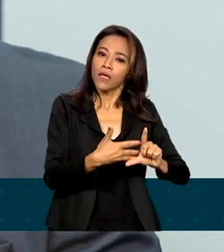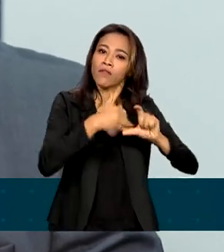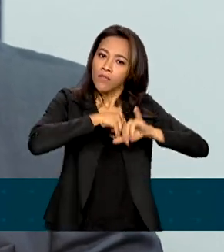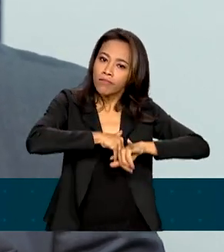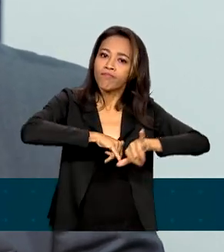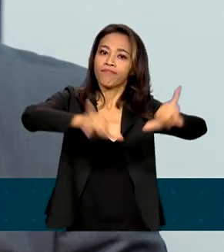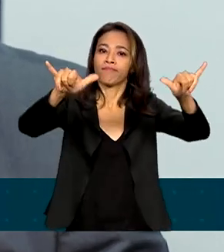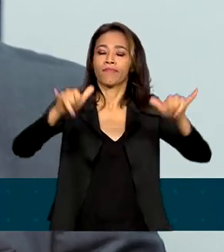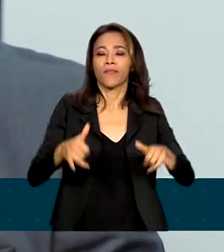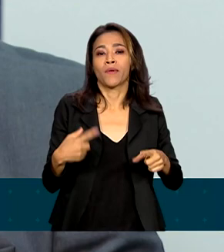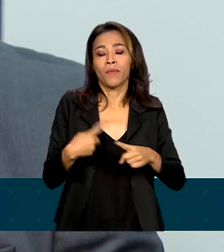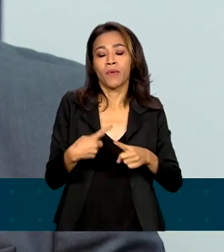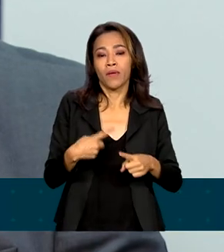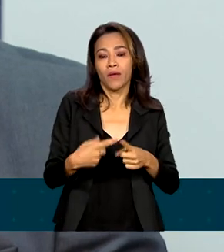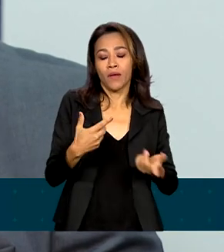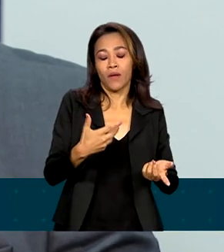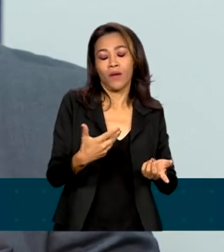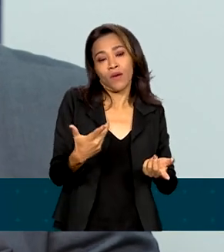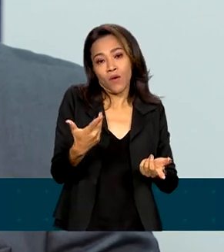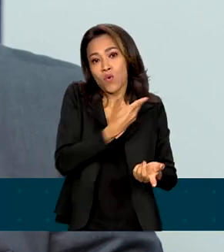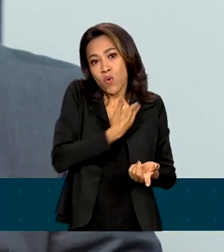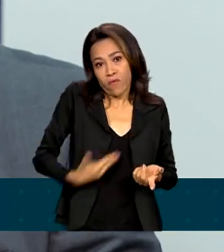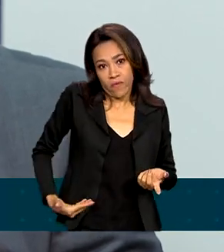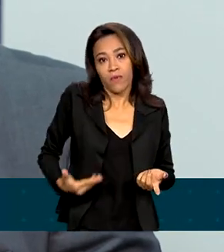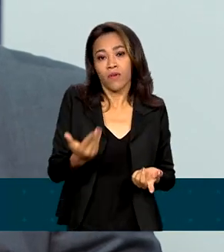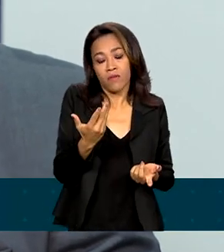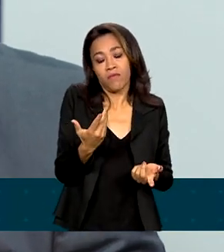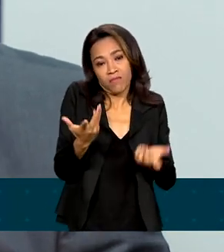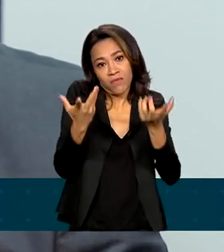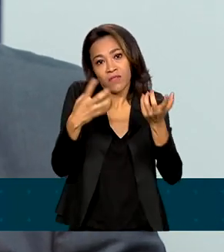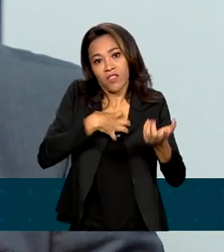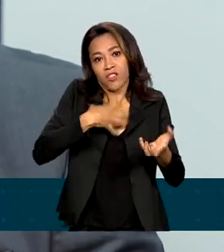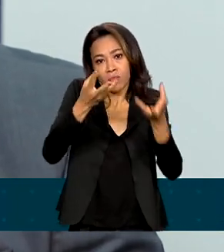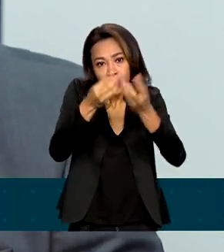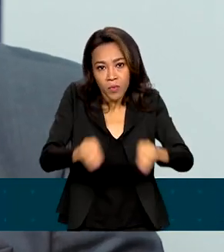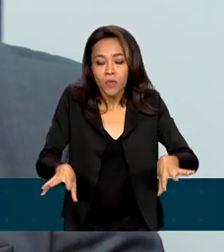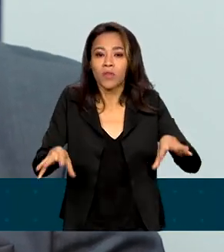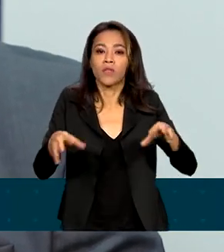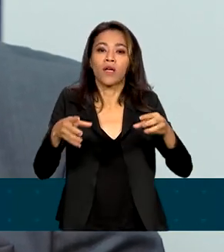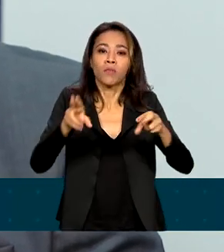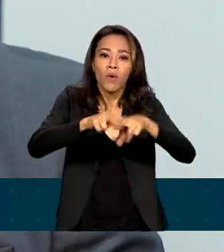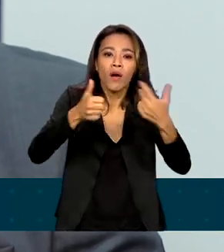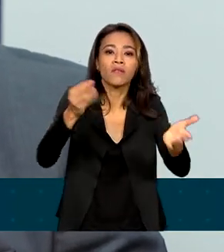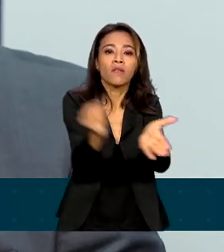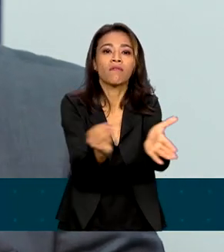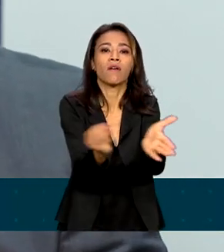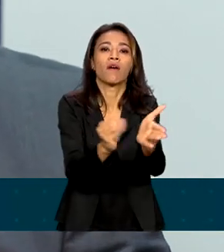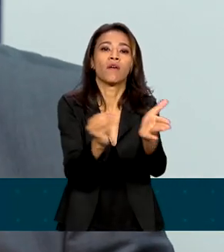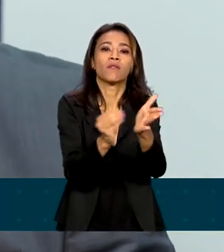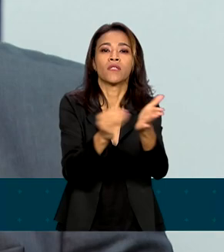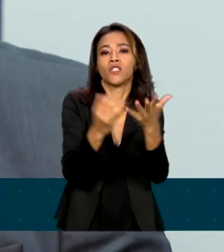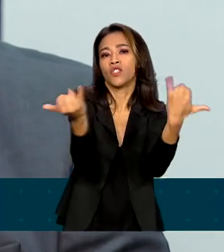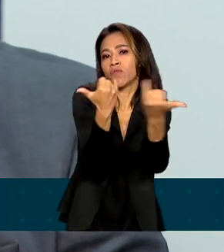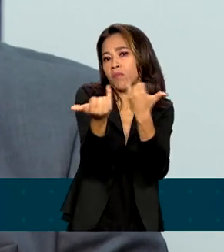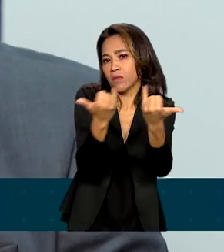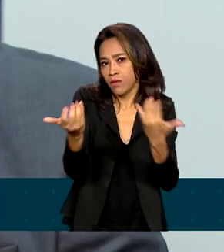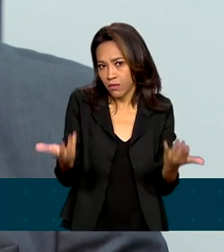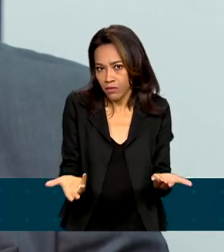prioritárias de ações criminosas, de desinformação e de fake news.